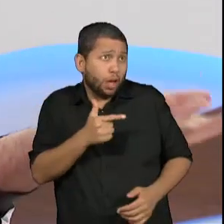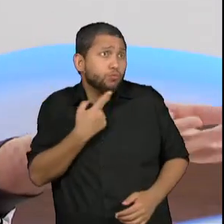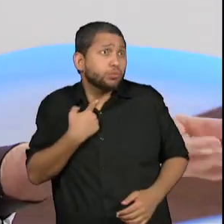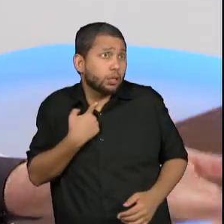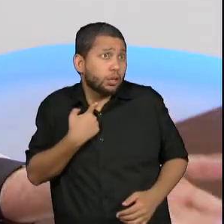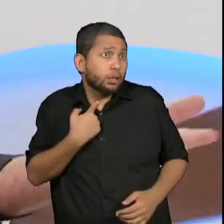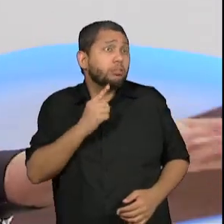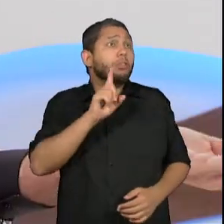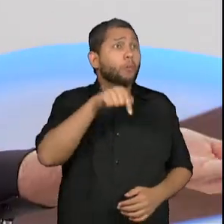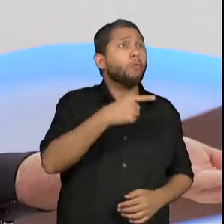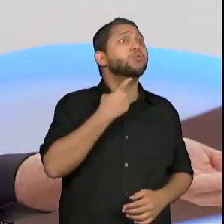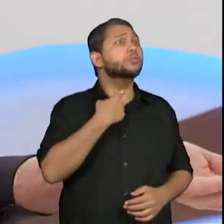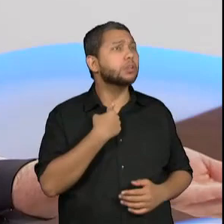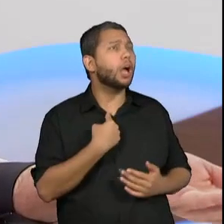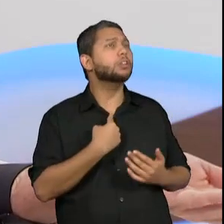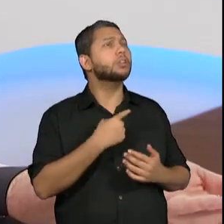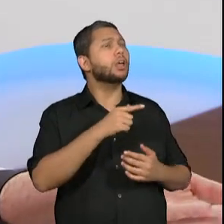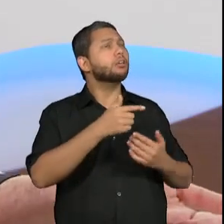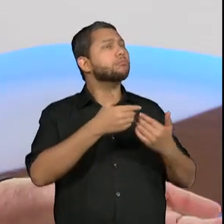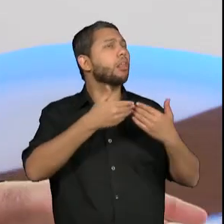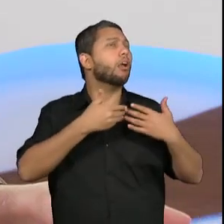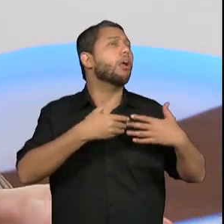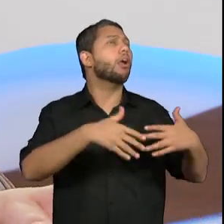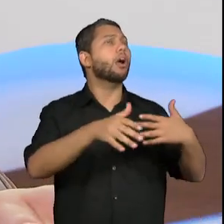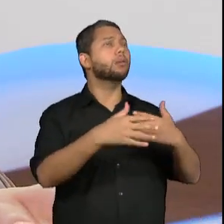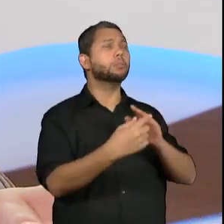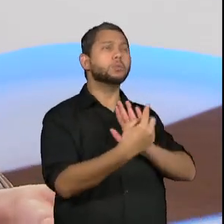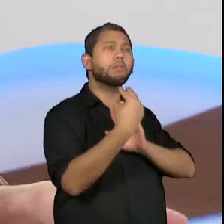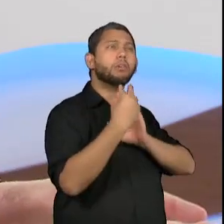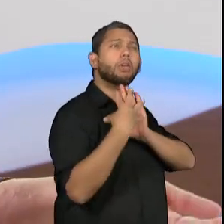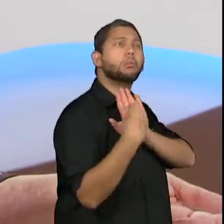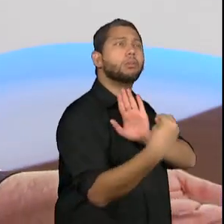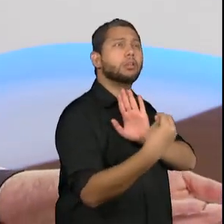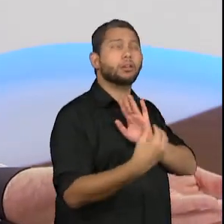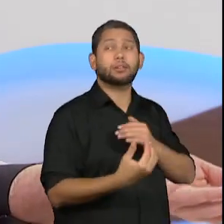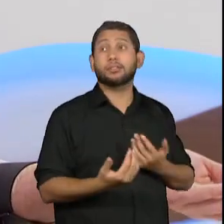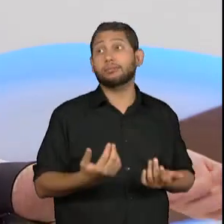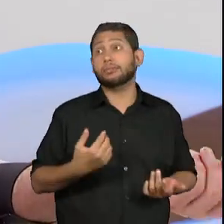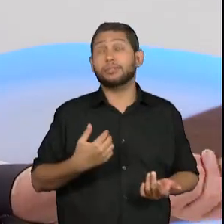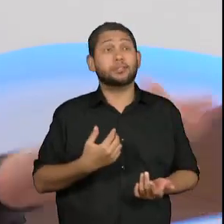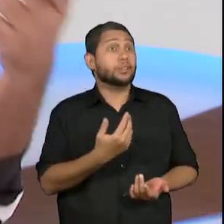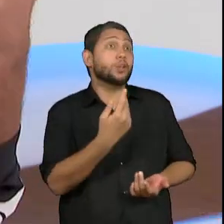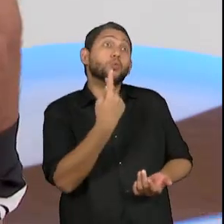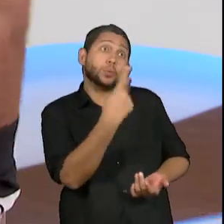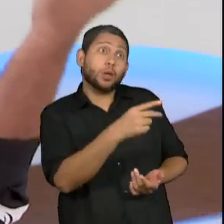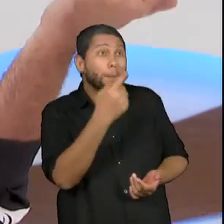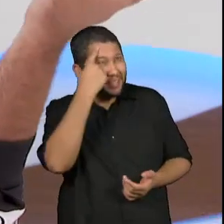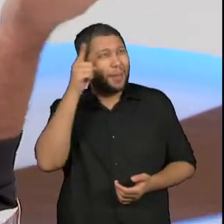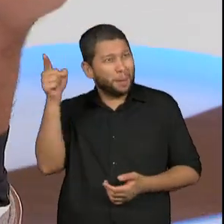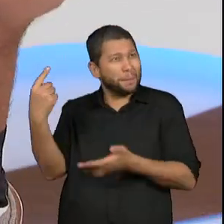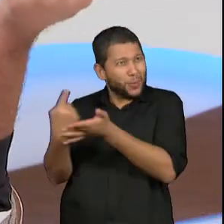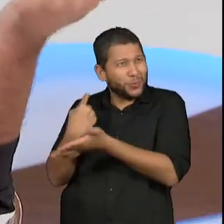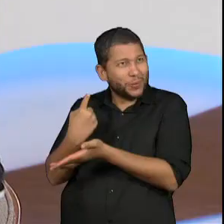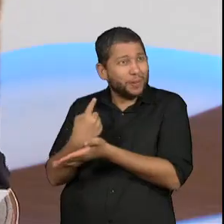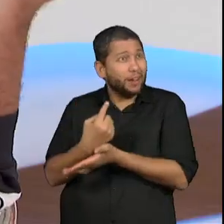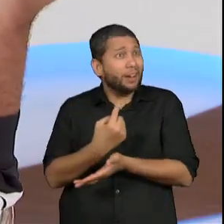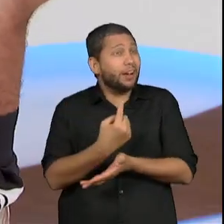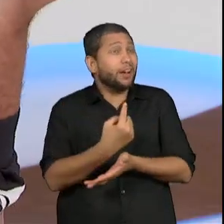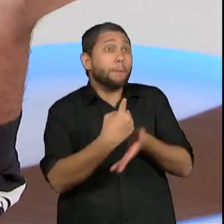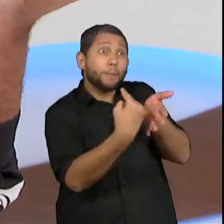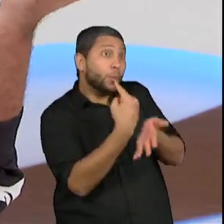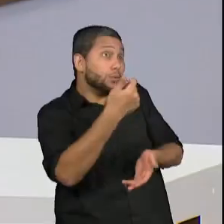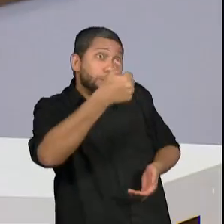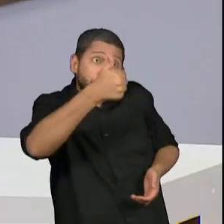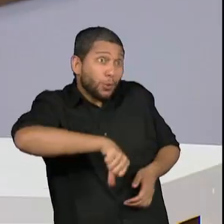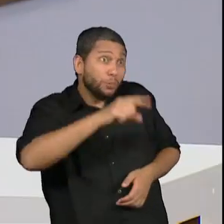nunca passou pela minha cabeça Eu achei que a pergunta mais difícil era dela, mas difícil é a sua, porque a sua não tem resposta, absolutamente